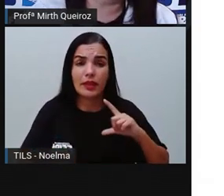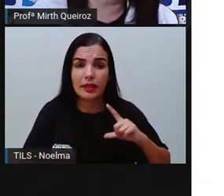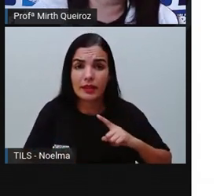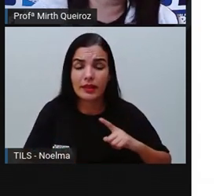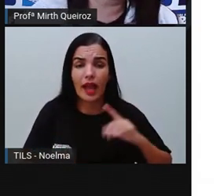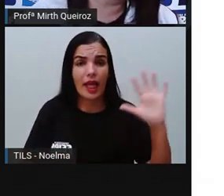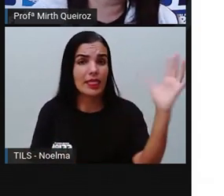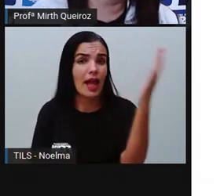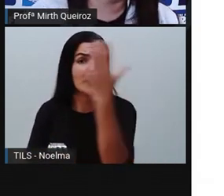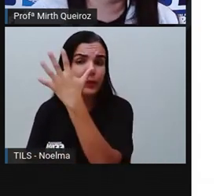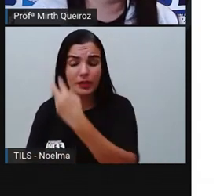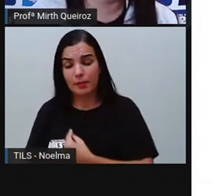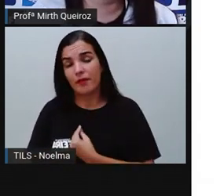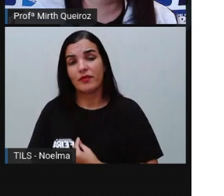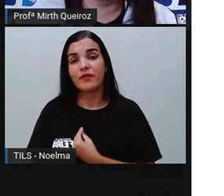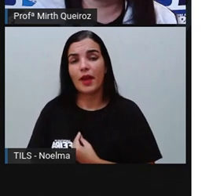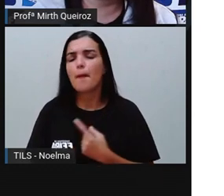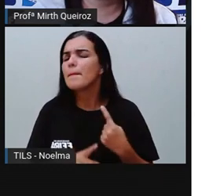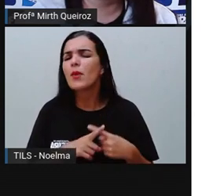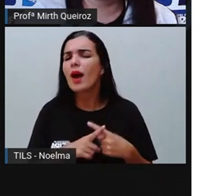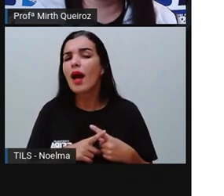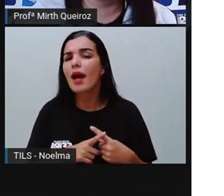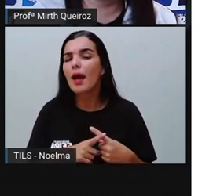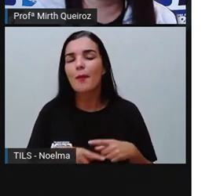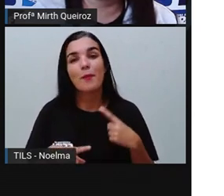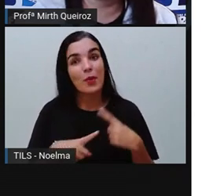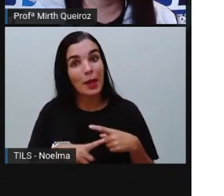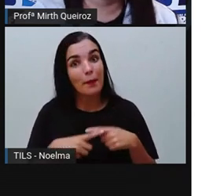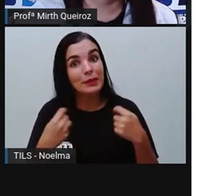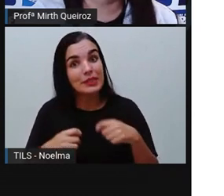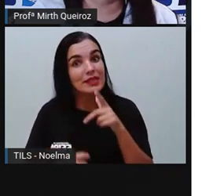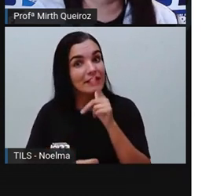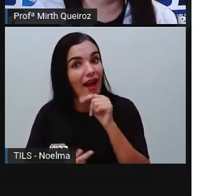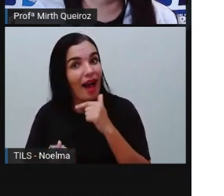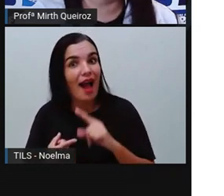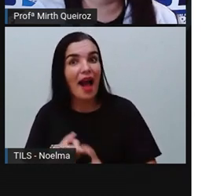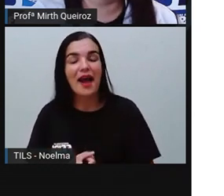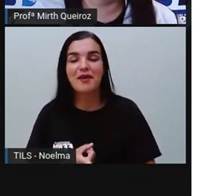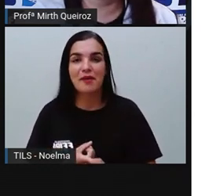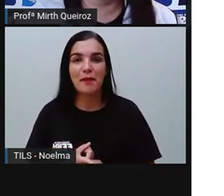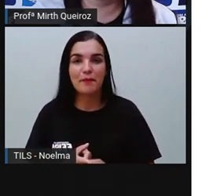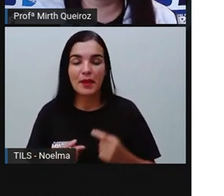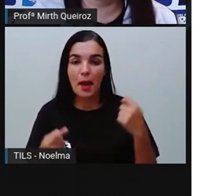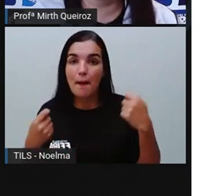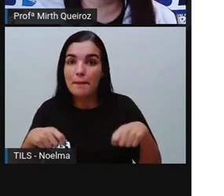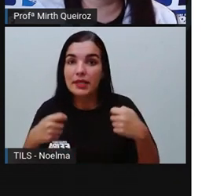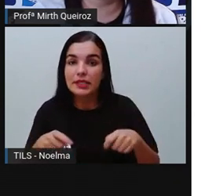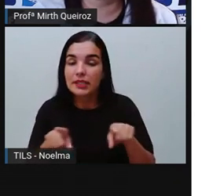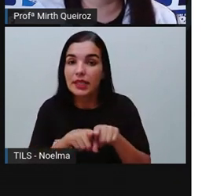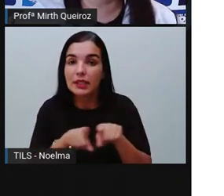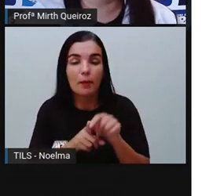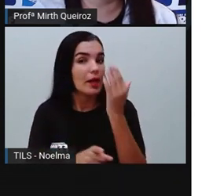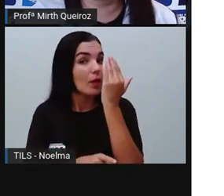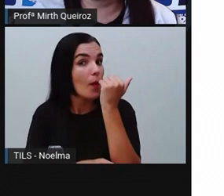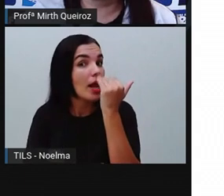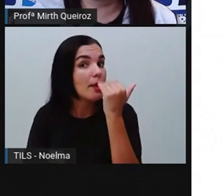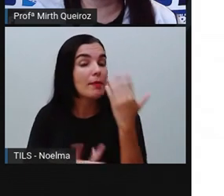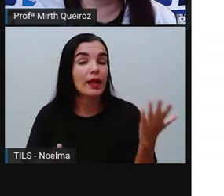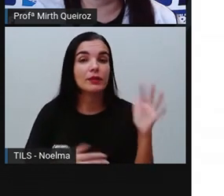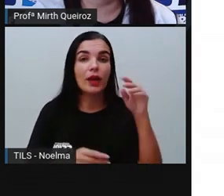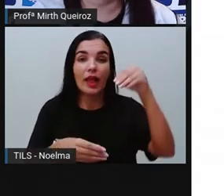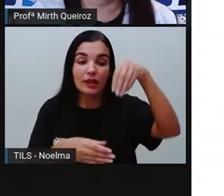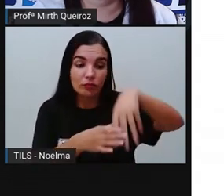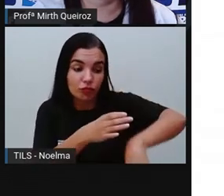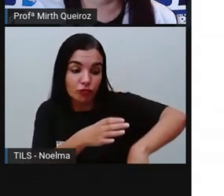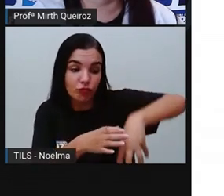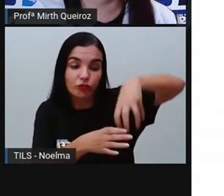gente precisa da natureza por quê? Nós precisamos da água para a gente sobreviver. Nós precisamos da natureza porque é dela que nós retiramos o nosso alimento,